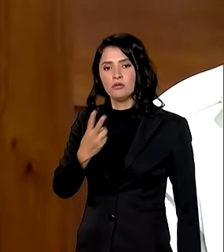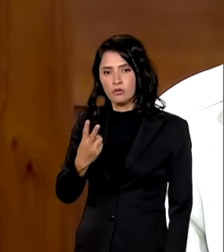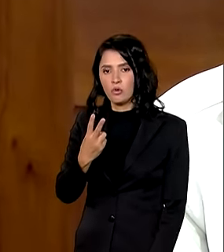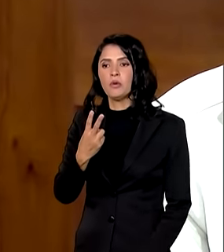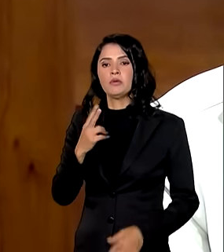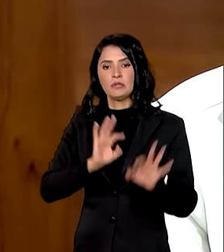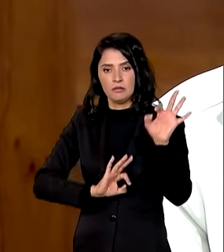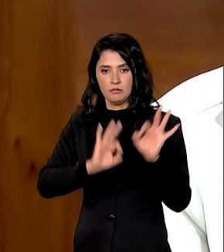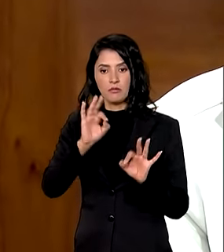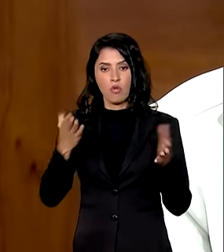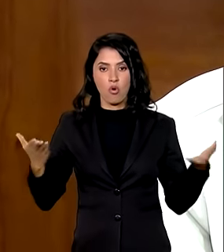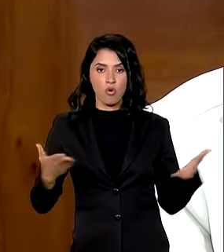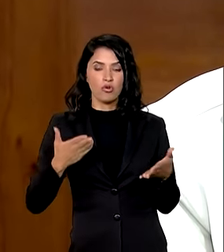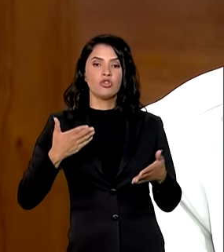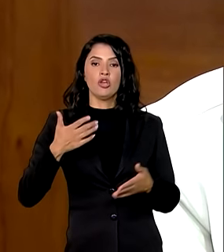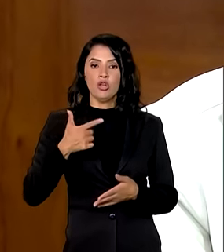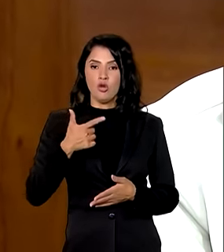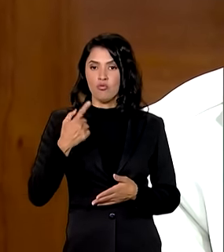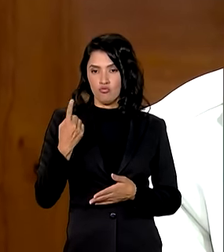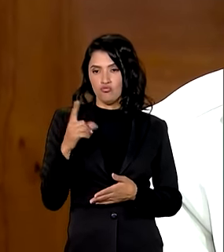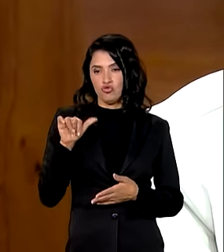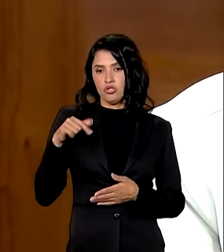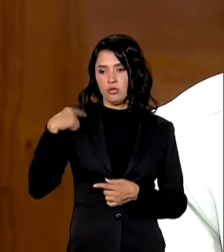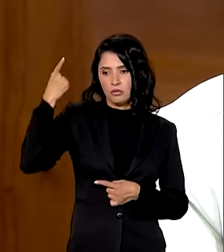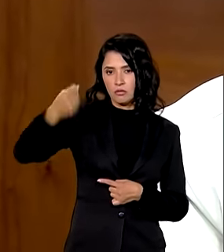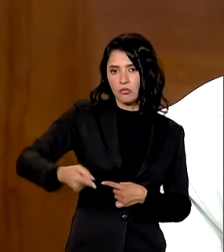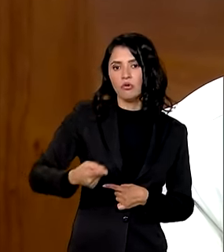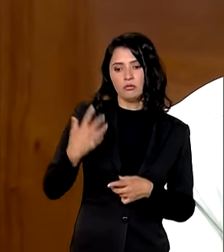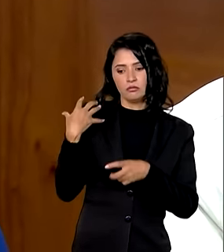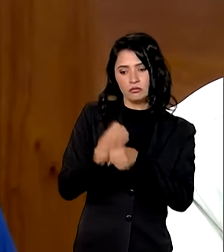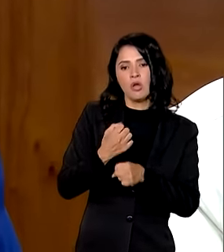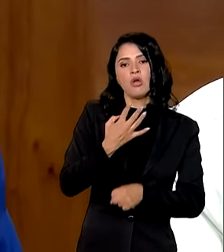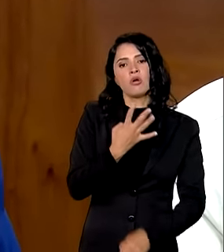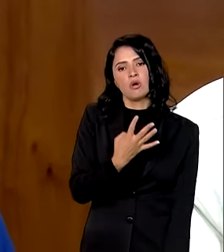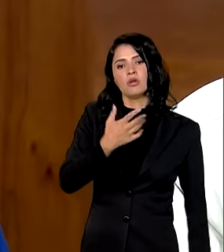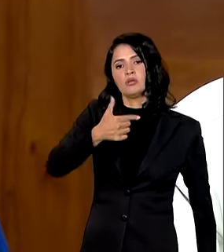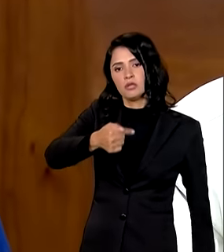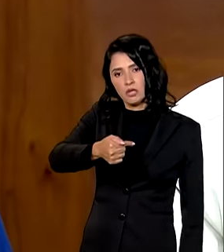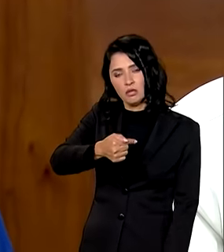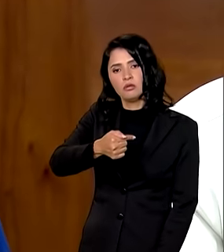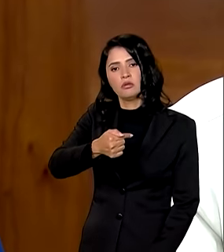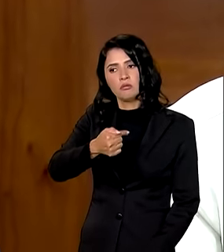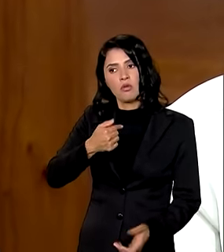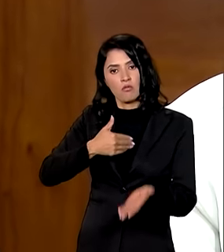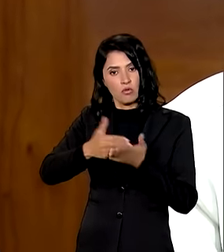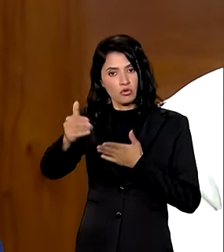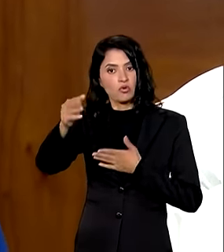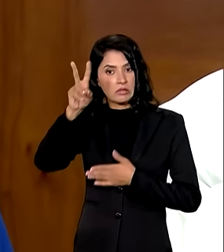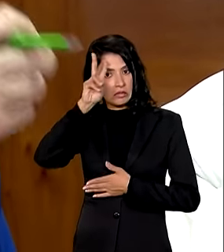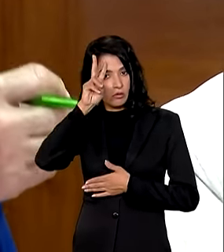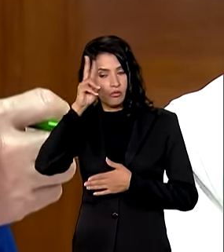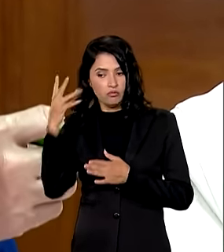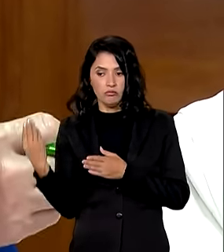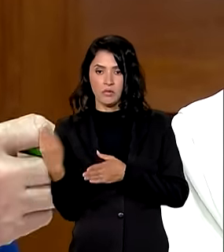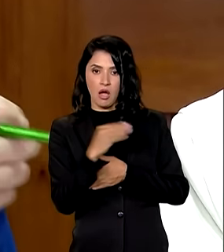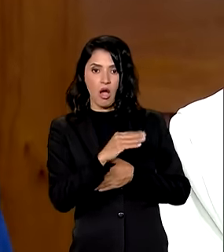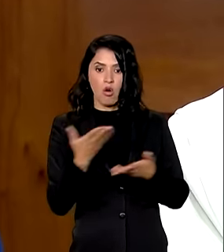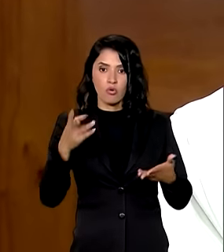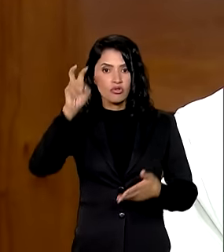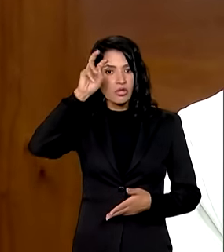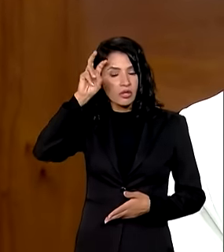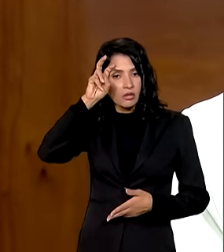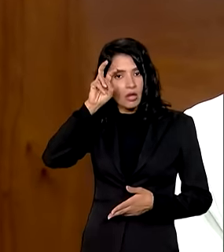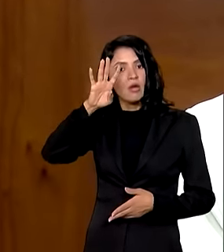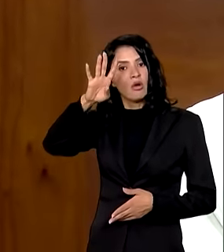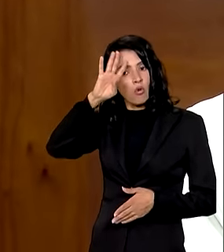hoje 24 horas depois chegamos a 47 os planos começaram a entrar segunda hoje é quinta entrou segunda na